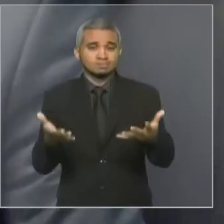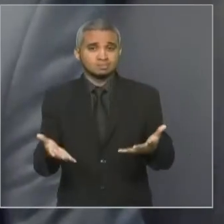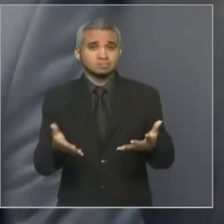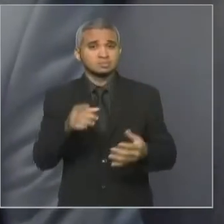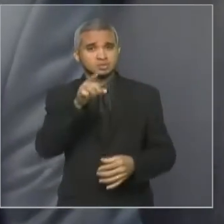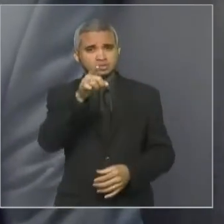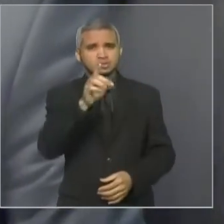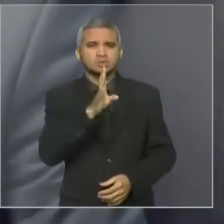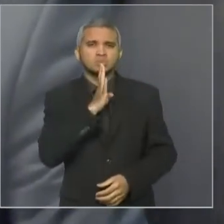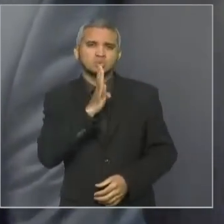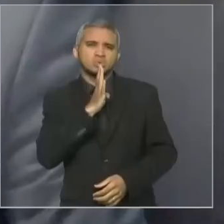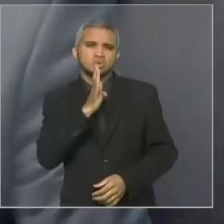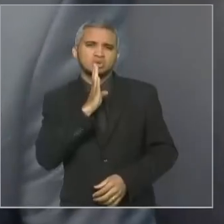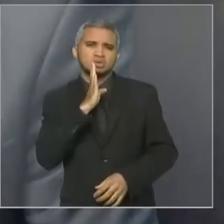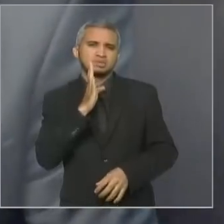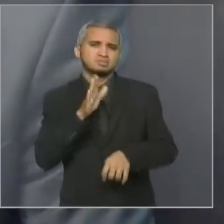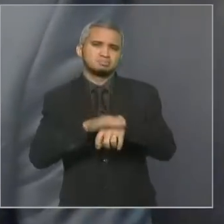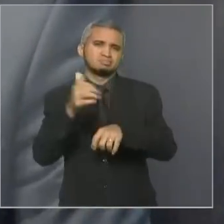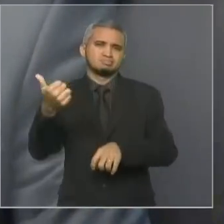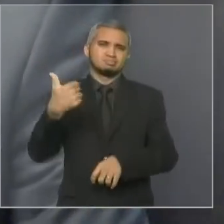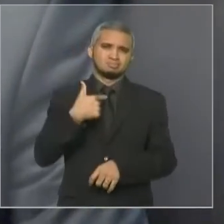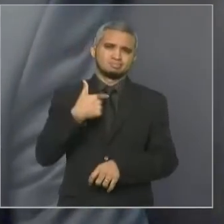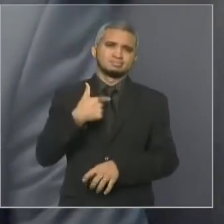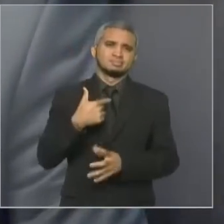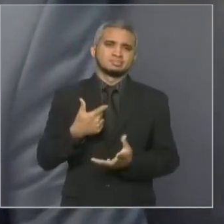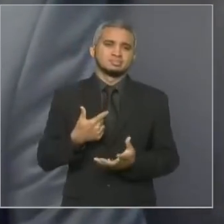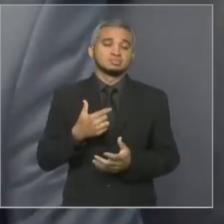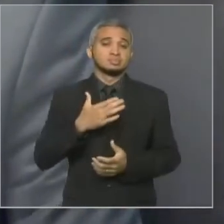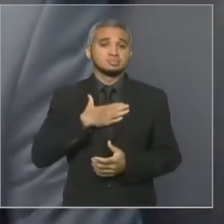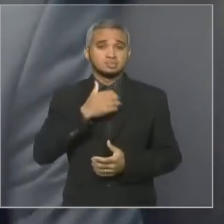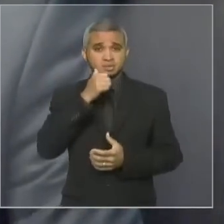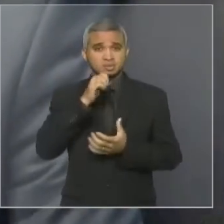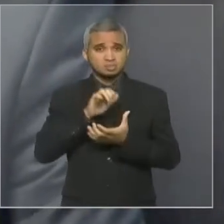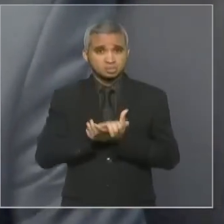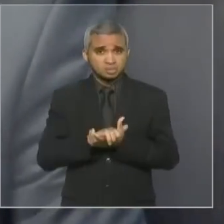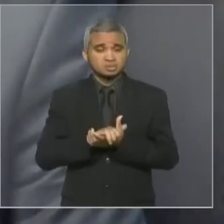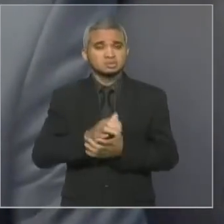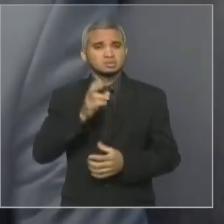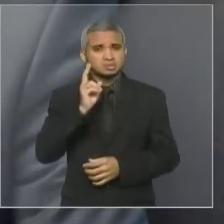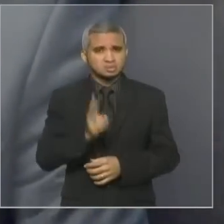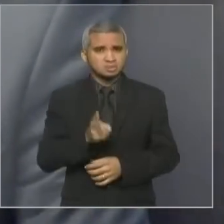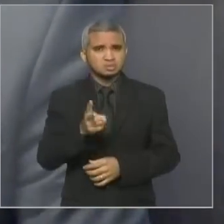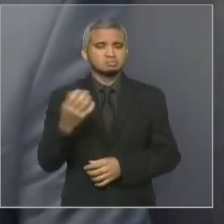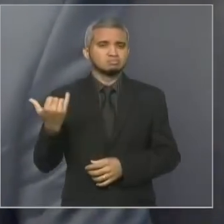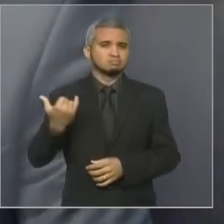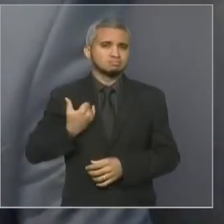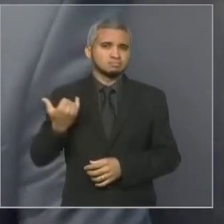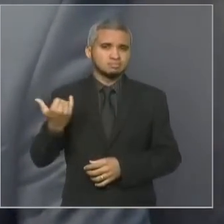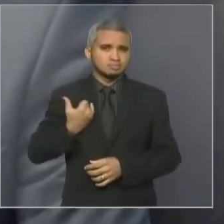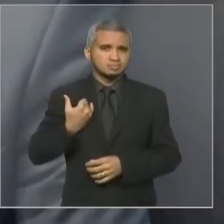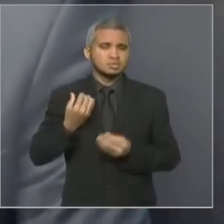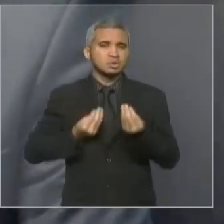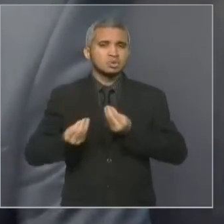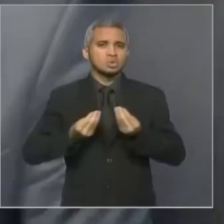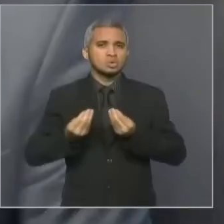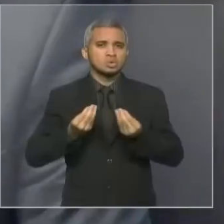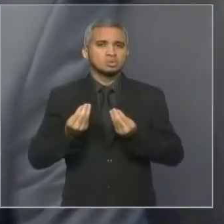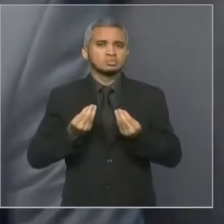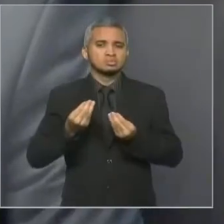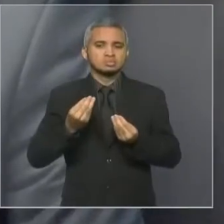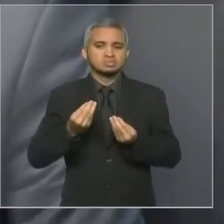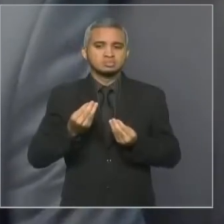conhece há mais tempo do que eu, a minha esposa sempre me falava de como a deputada, antes de